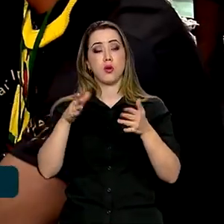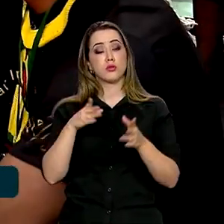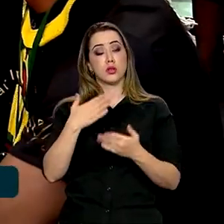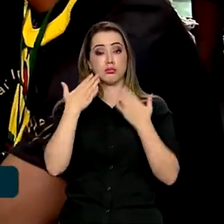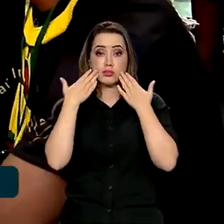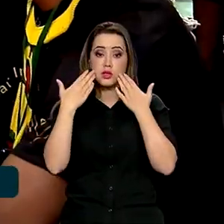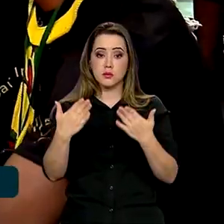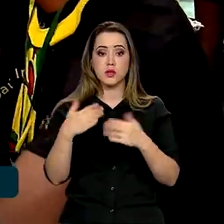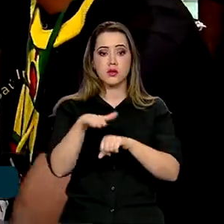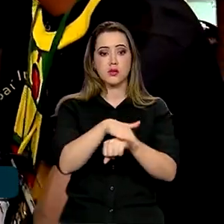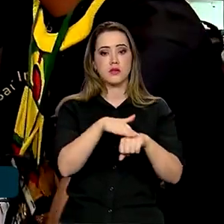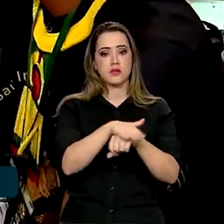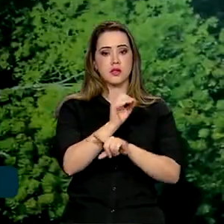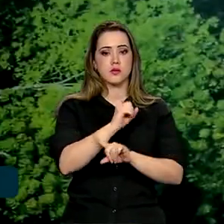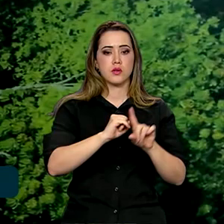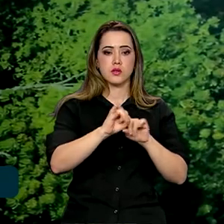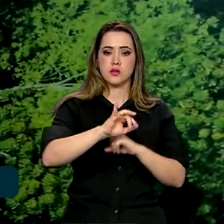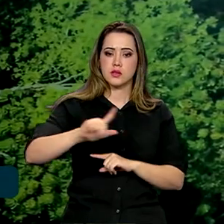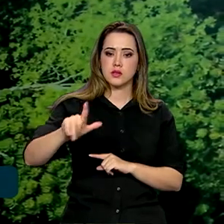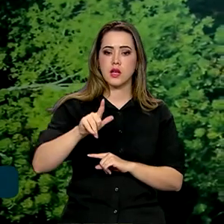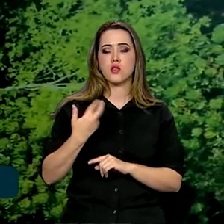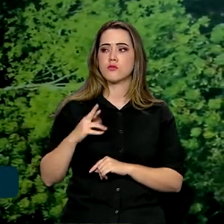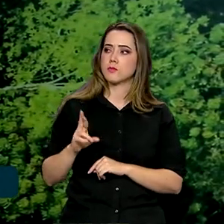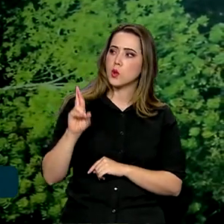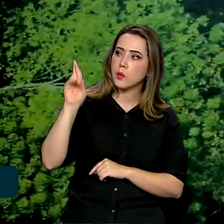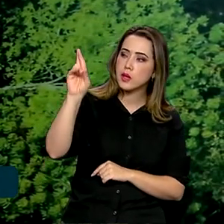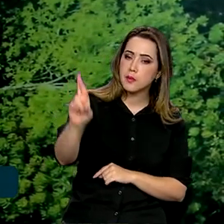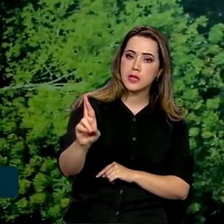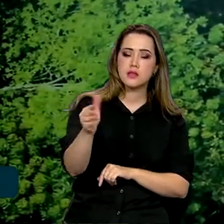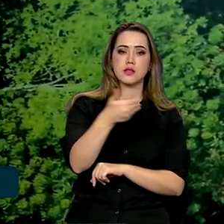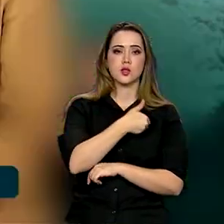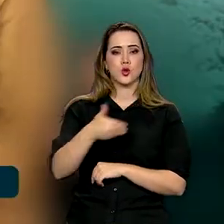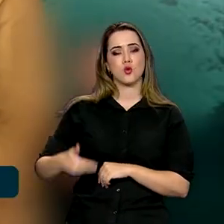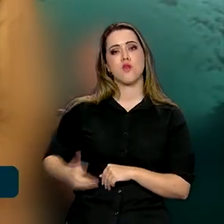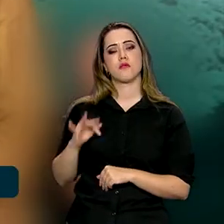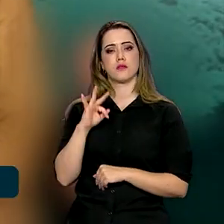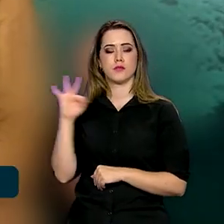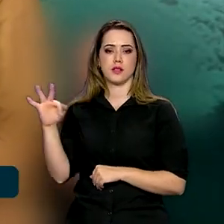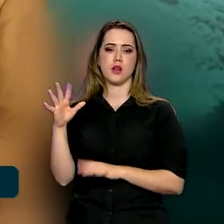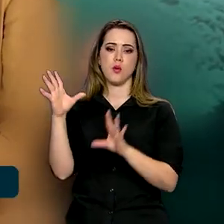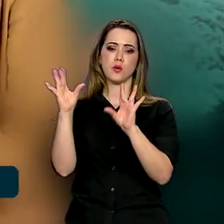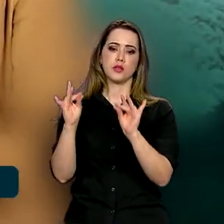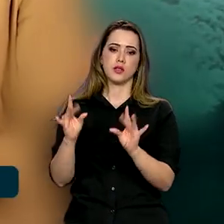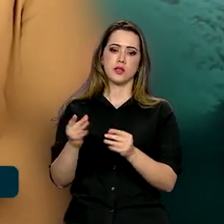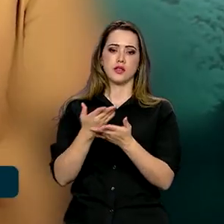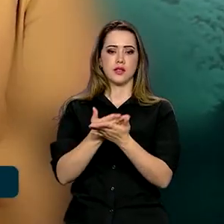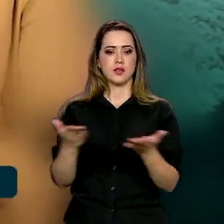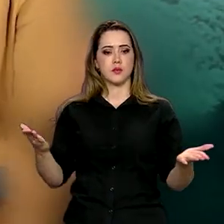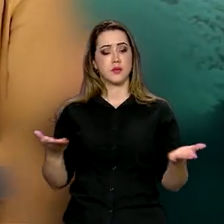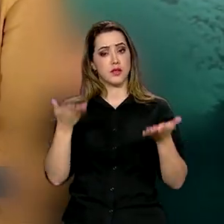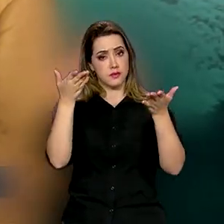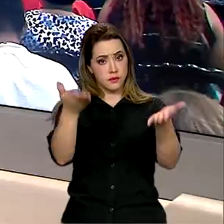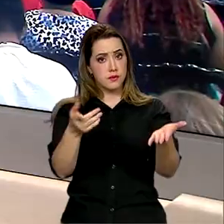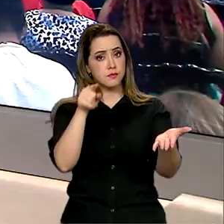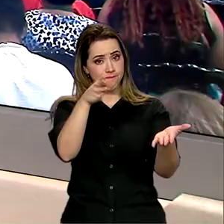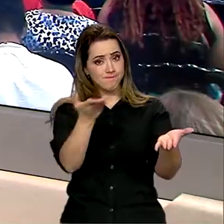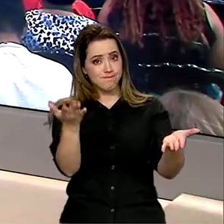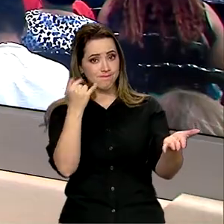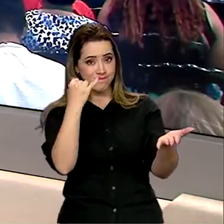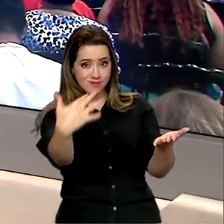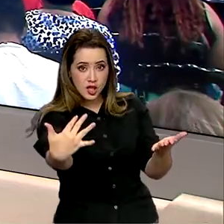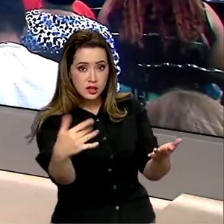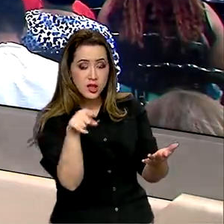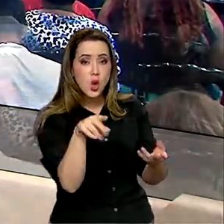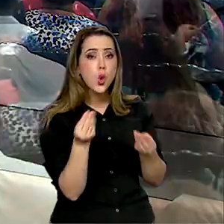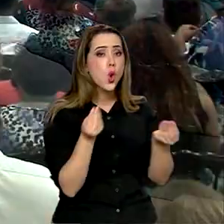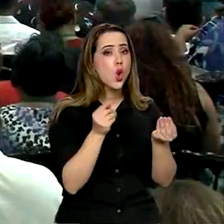conversaram com a sociedade civil e autoridades do governo federal e detalharam para você, telespectador, tudo o